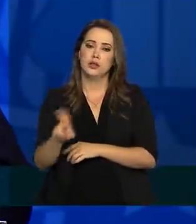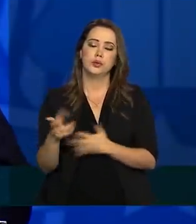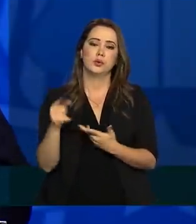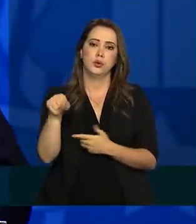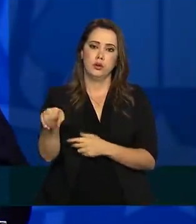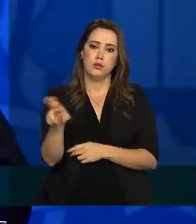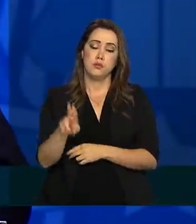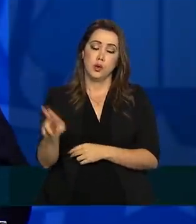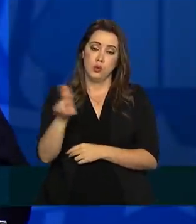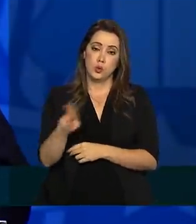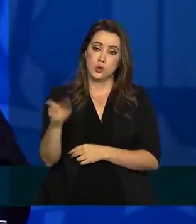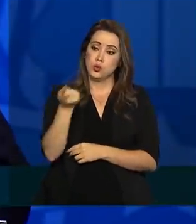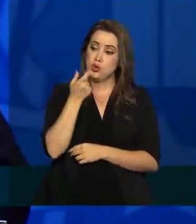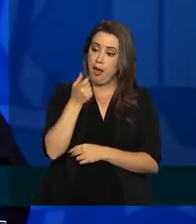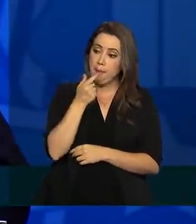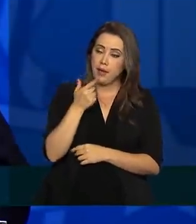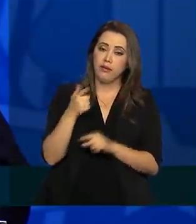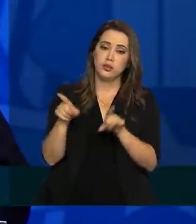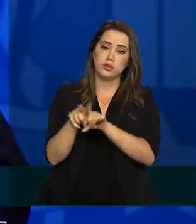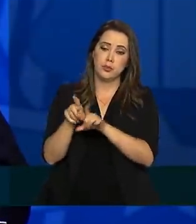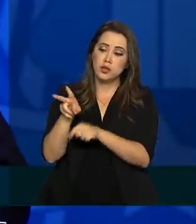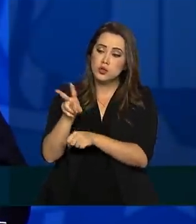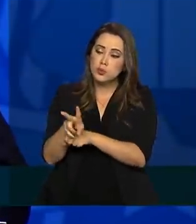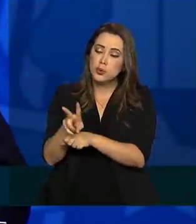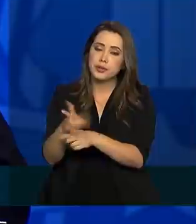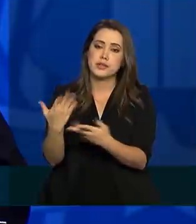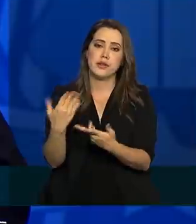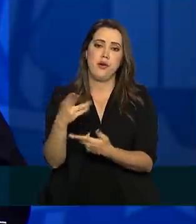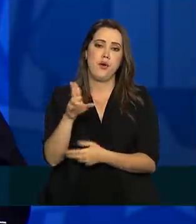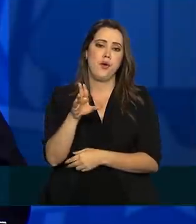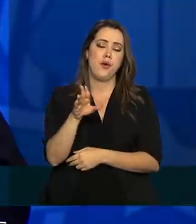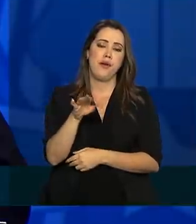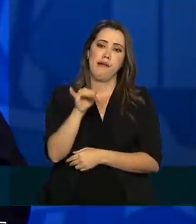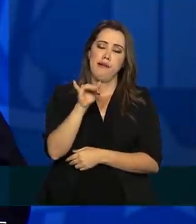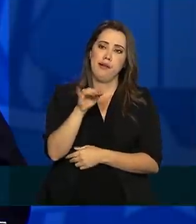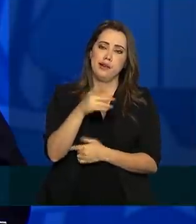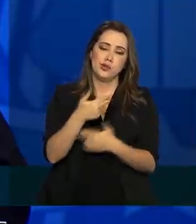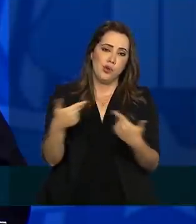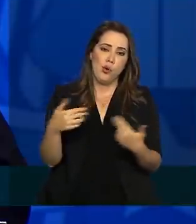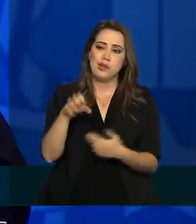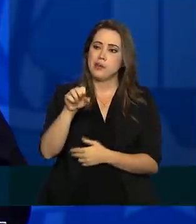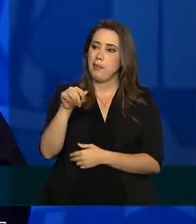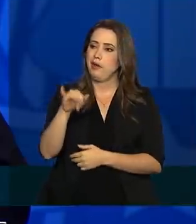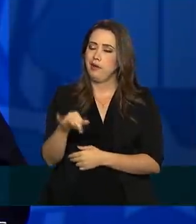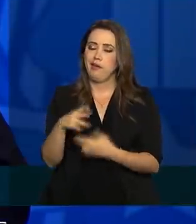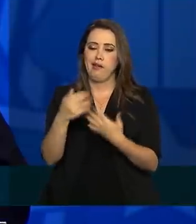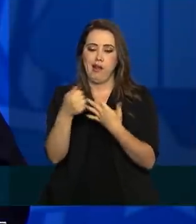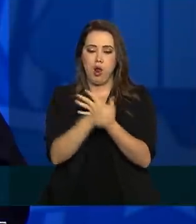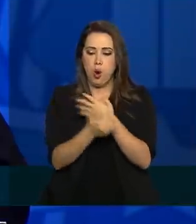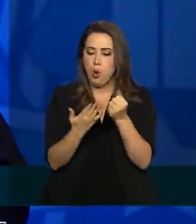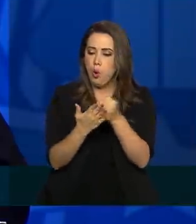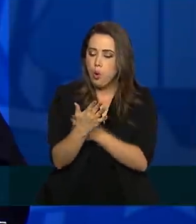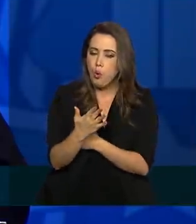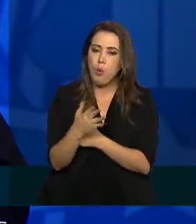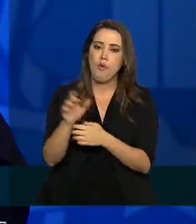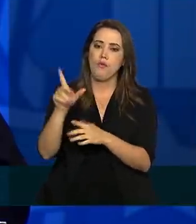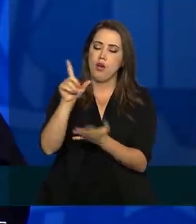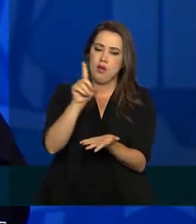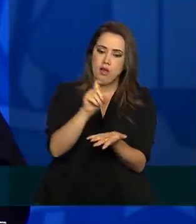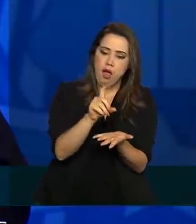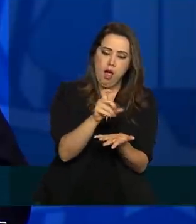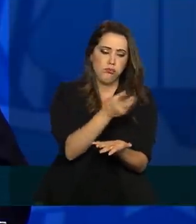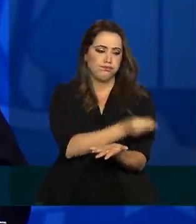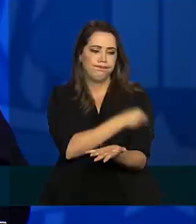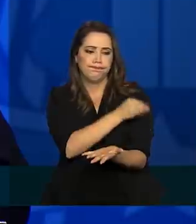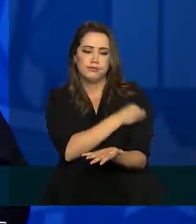professor falou. Essas medidas de proteção como o uso da luva, higienização das mãos, o uso do álcool em gel, água e sabão,